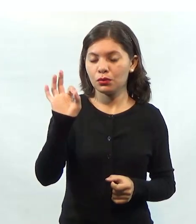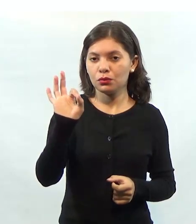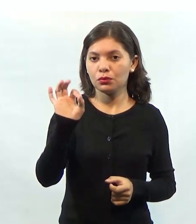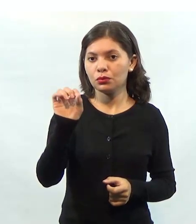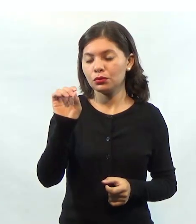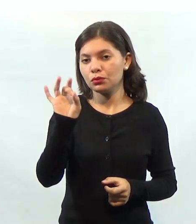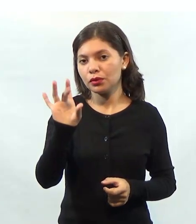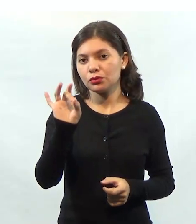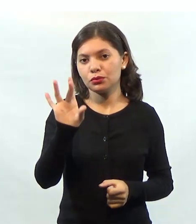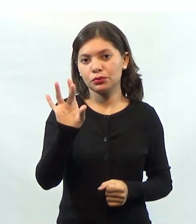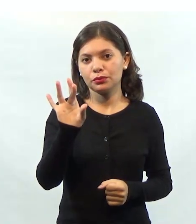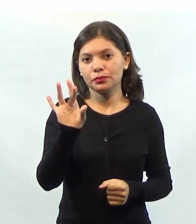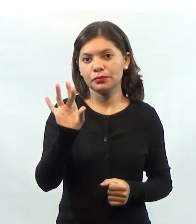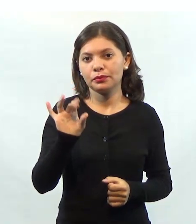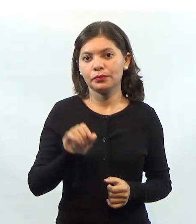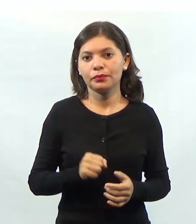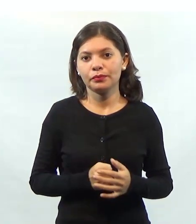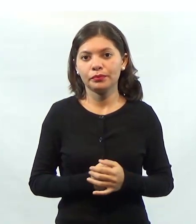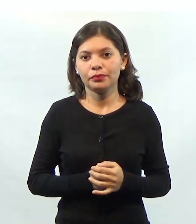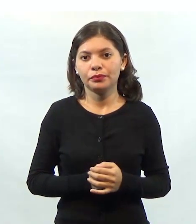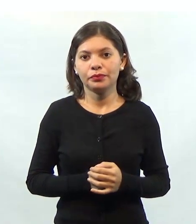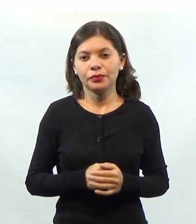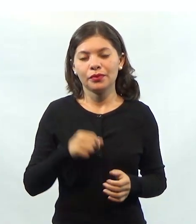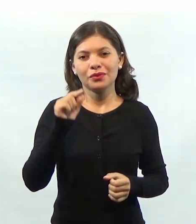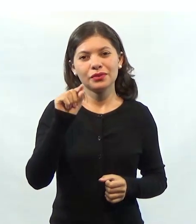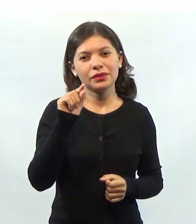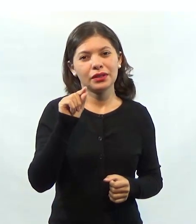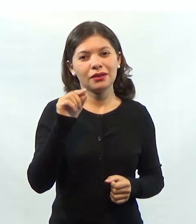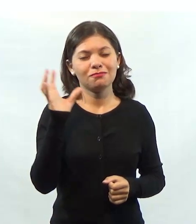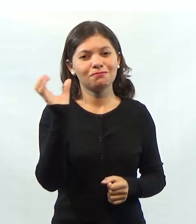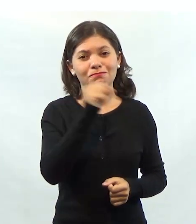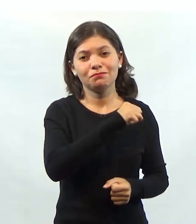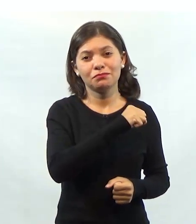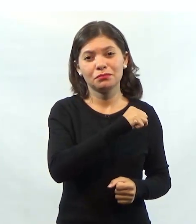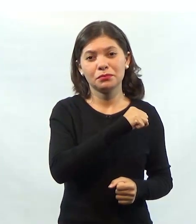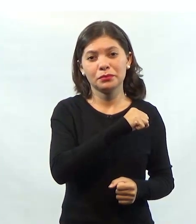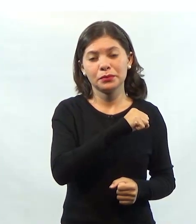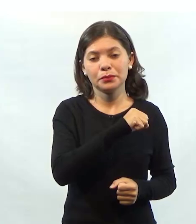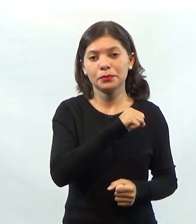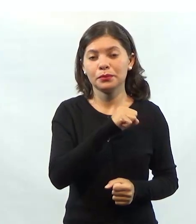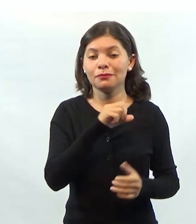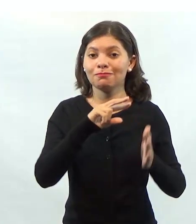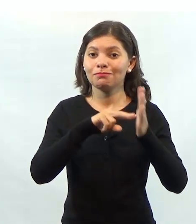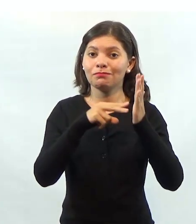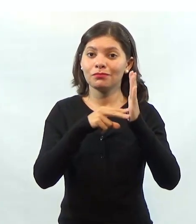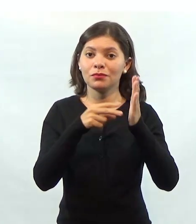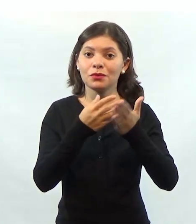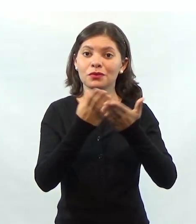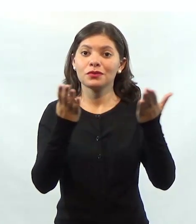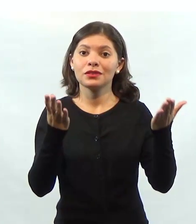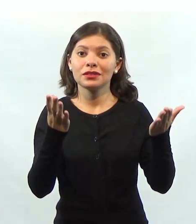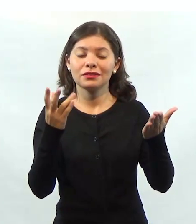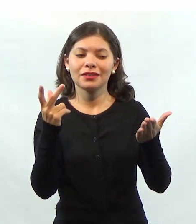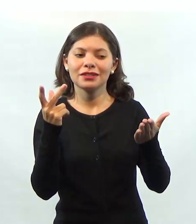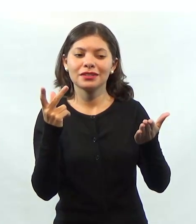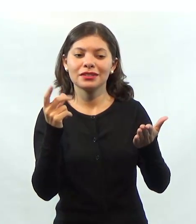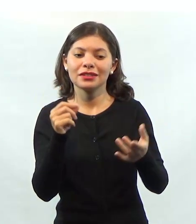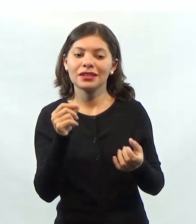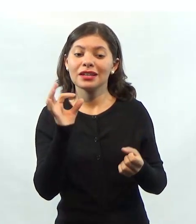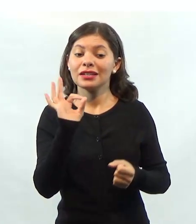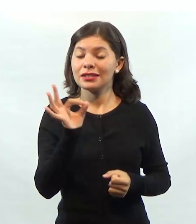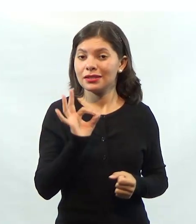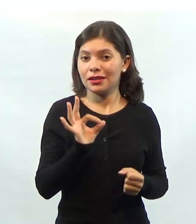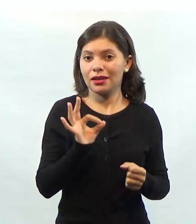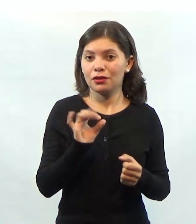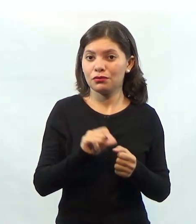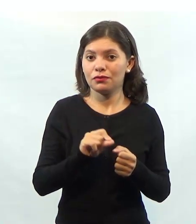você não é eficiente, ou seja, você faz a coisa da forma como deveria